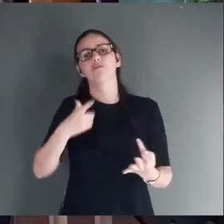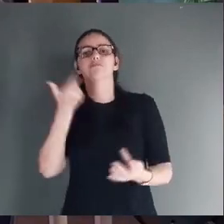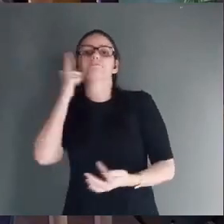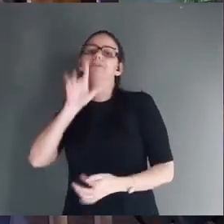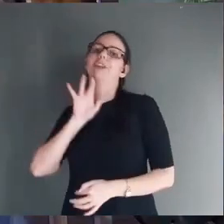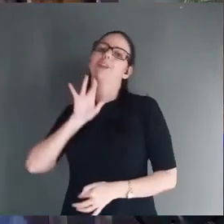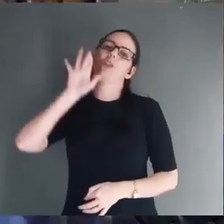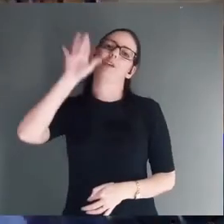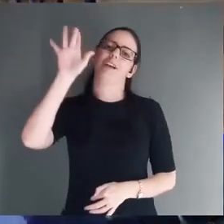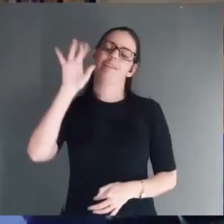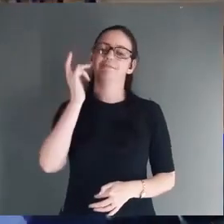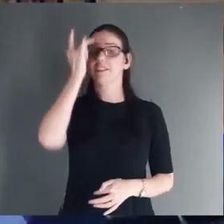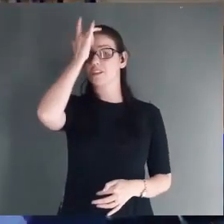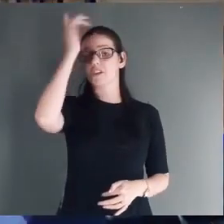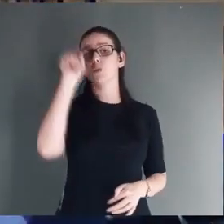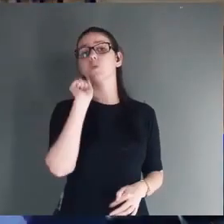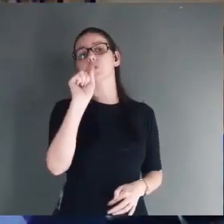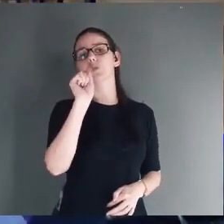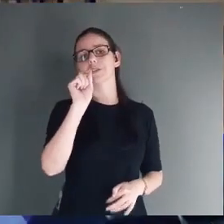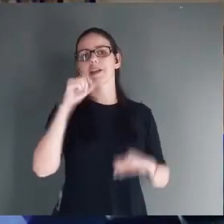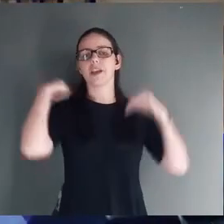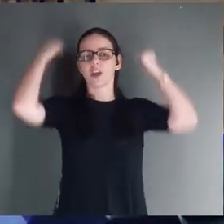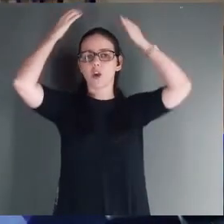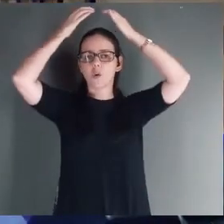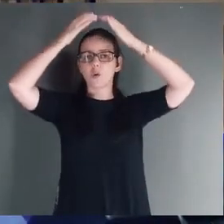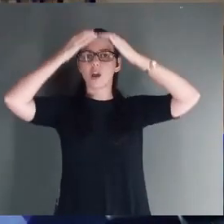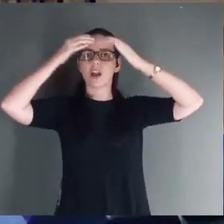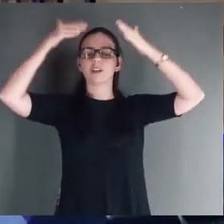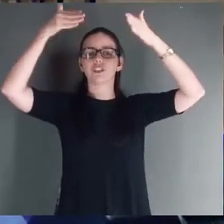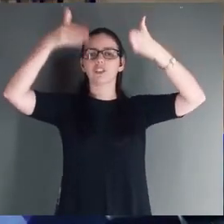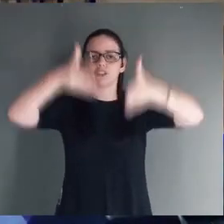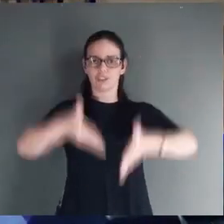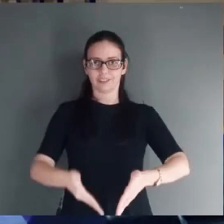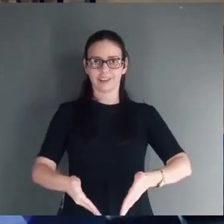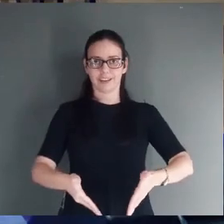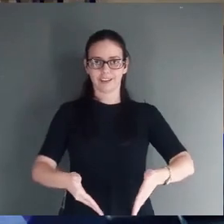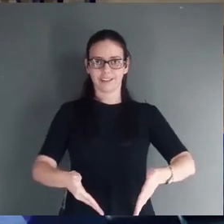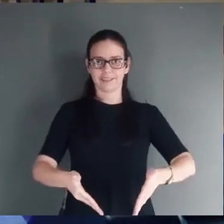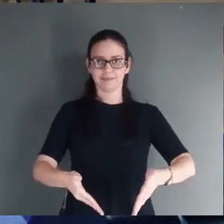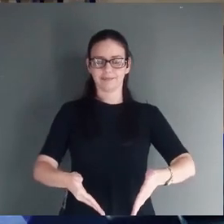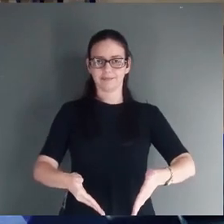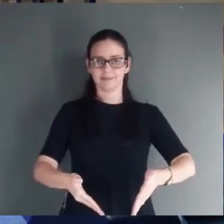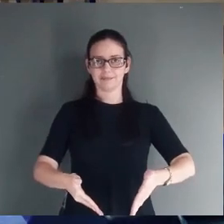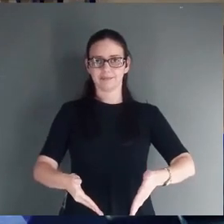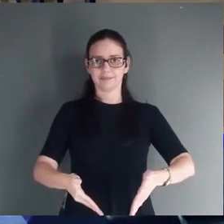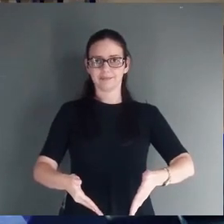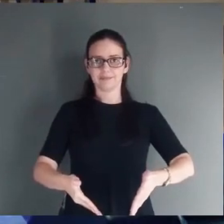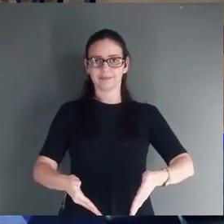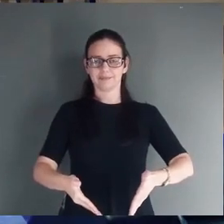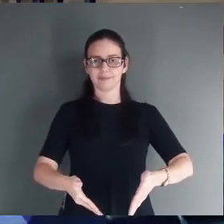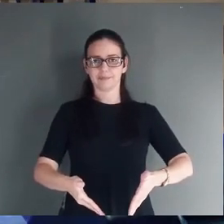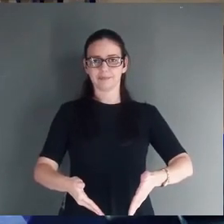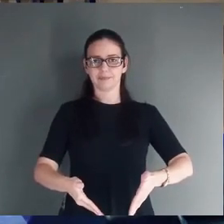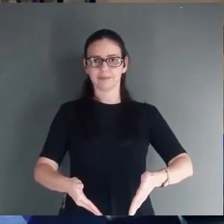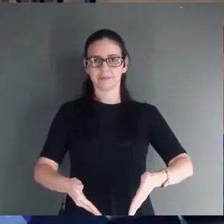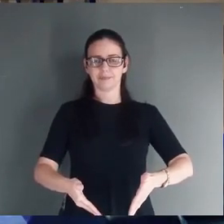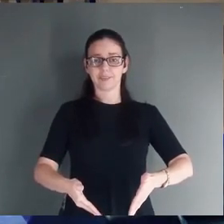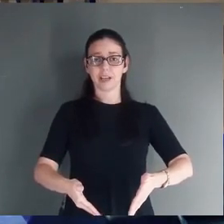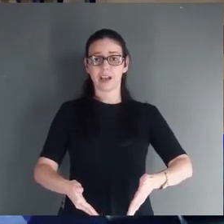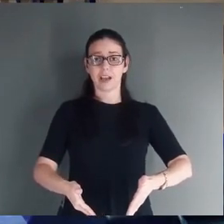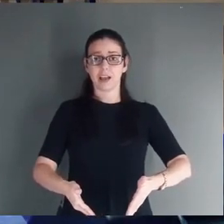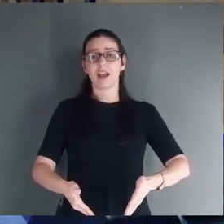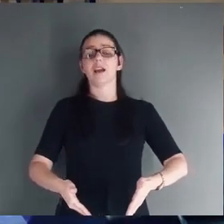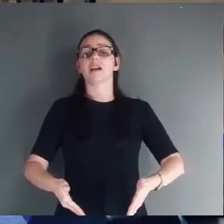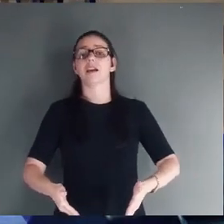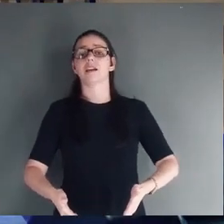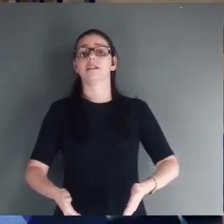É muito mais fácil. Um rei vir num celeiro. Do que um boiadeiro. Ir num palácio.